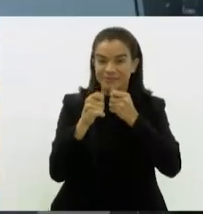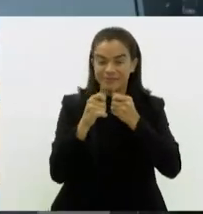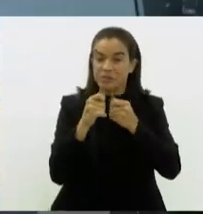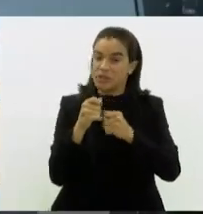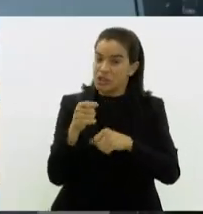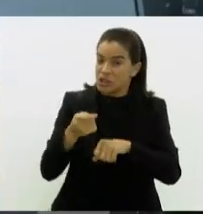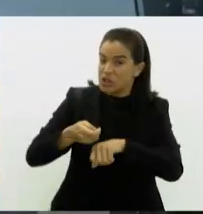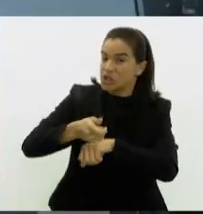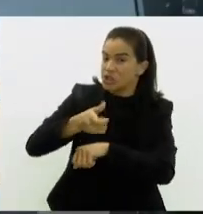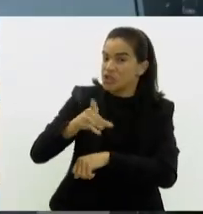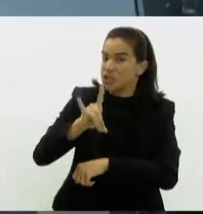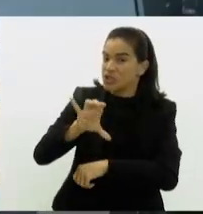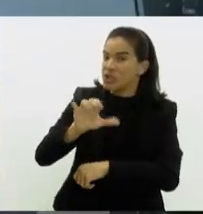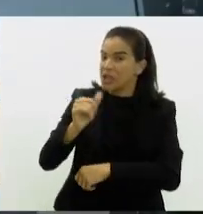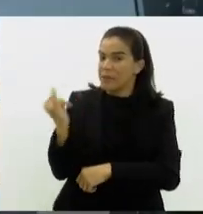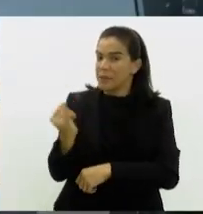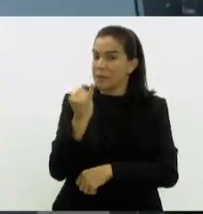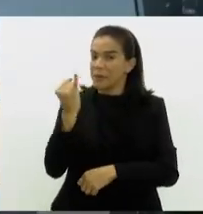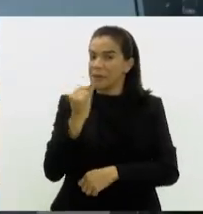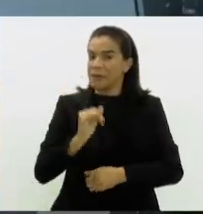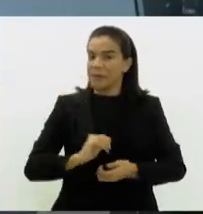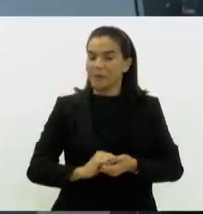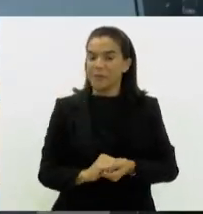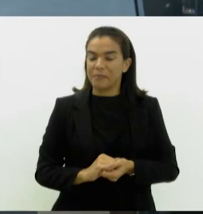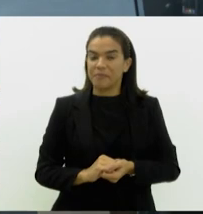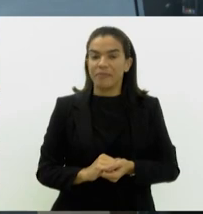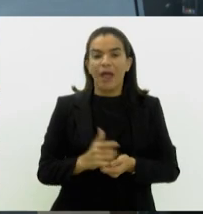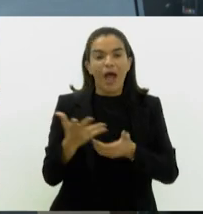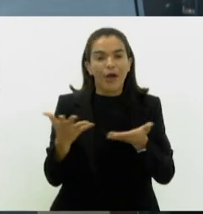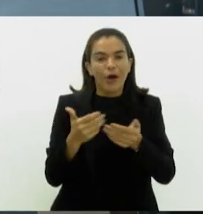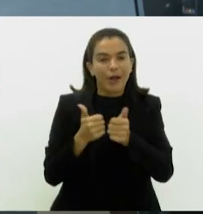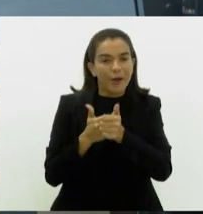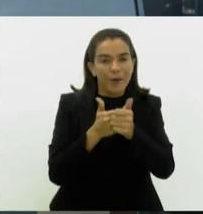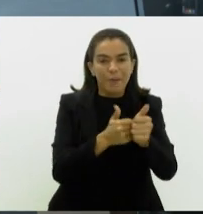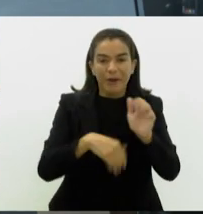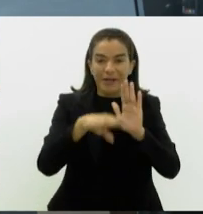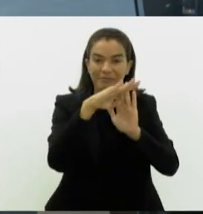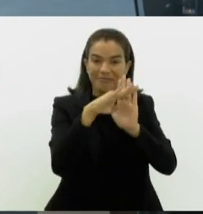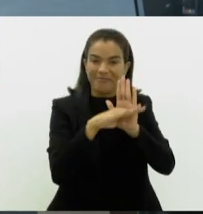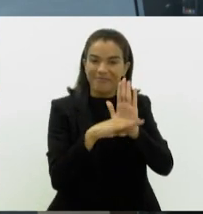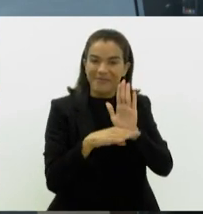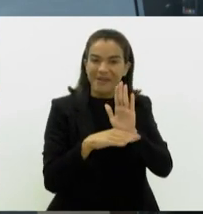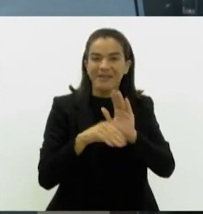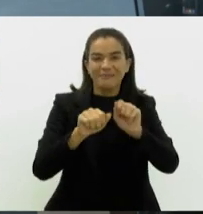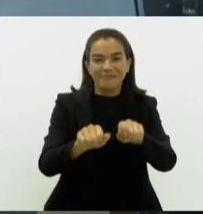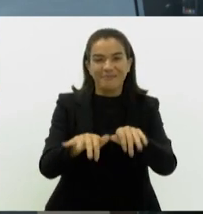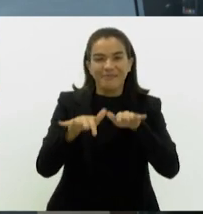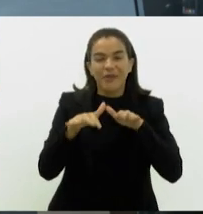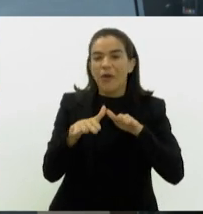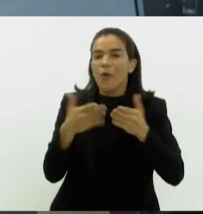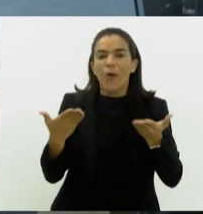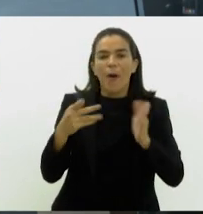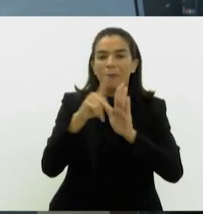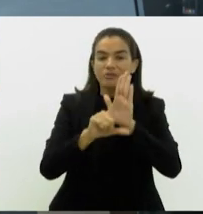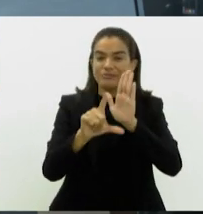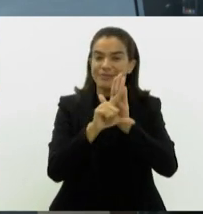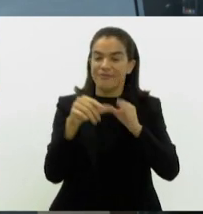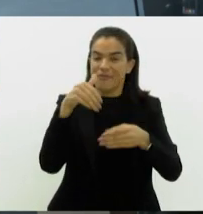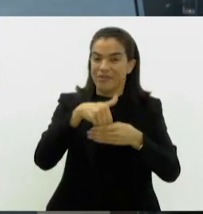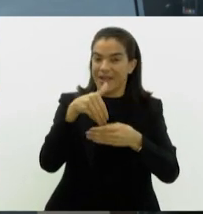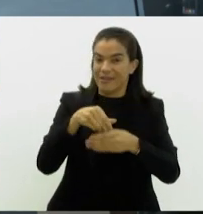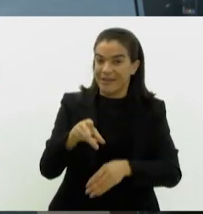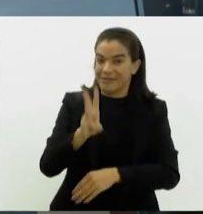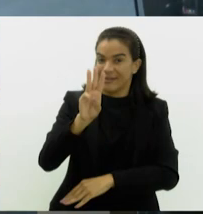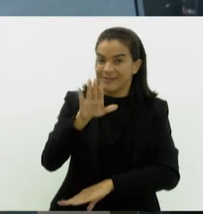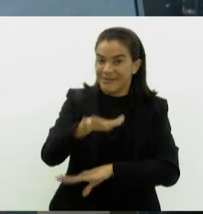Dicas importantes do Corpo de Bombeiros. Obrigado, TV. Acompanhe agora na agenda do plenário os projetos que serão votados às 3 da